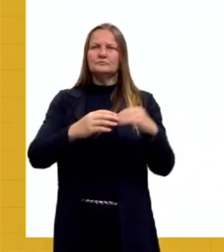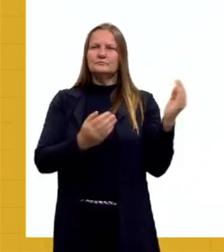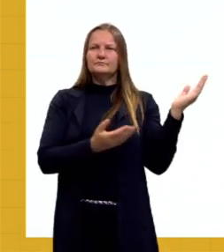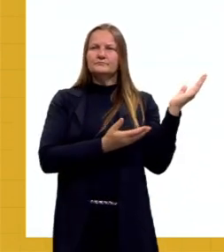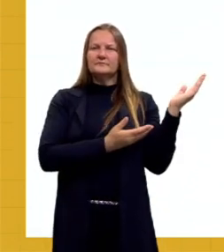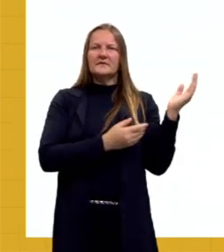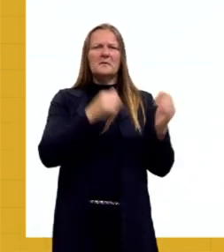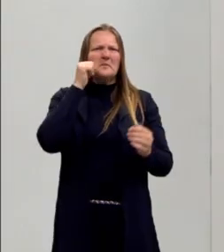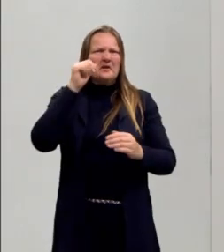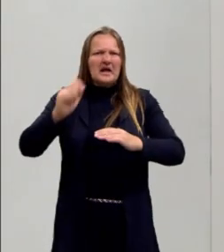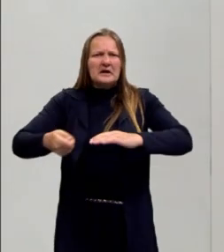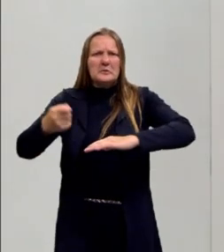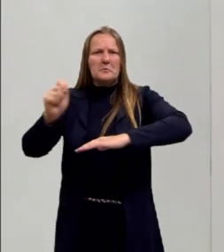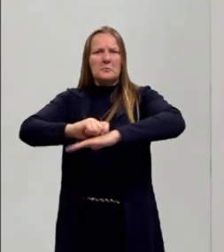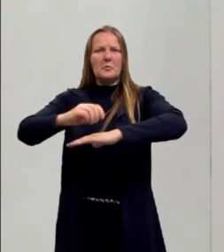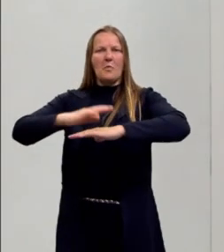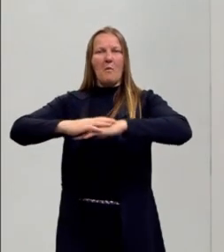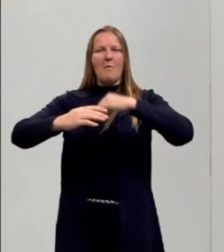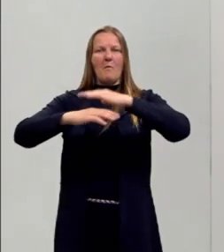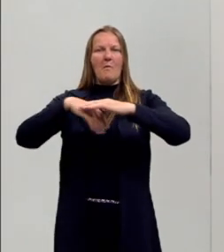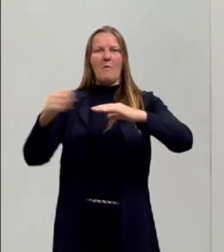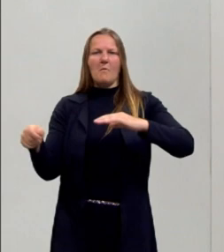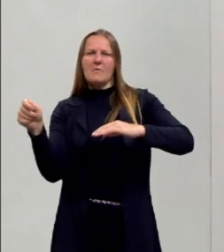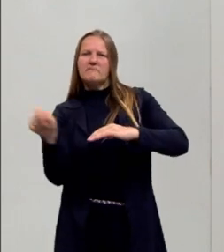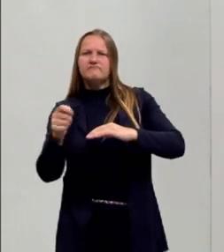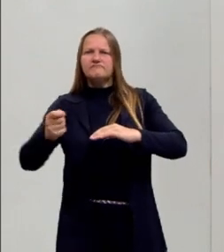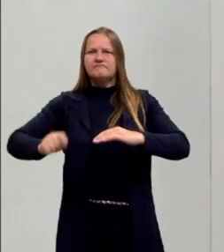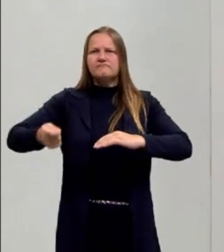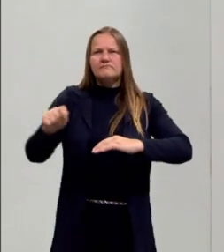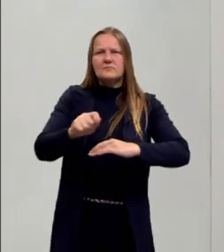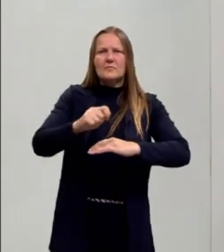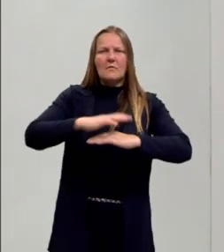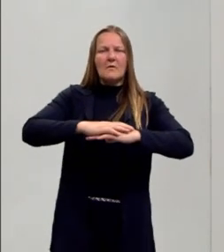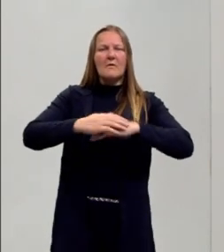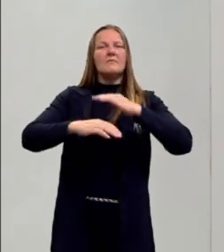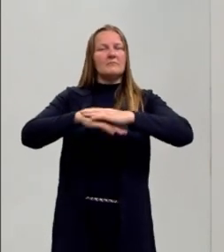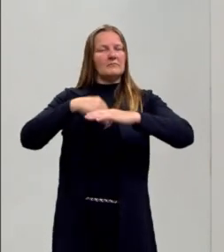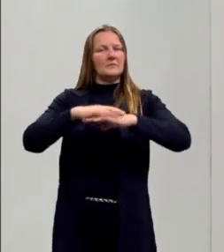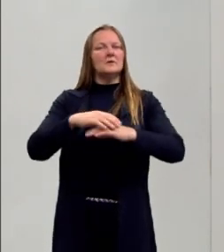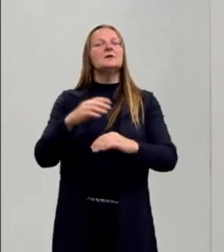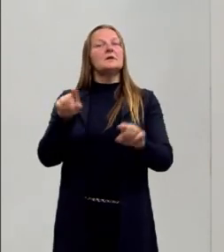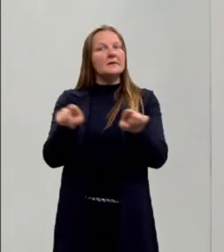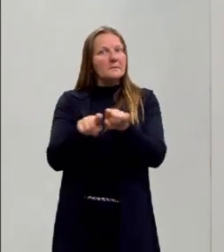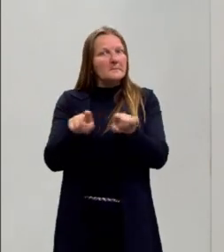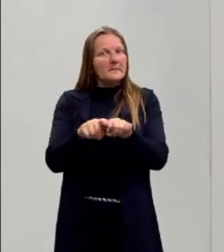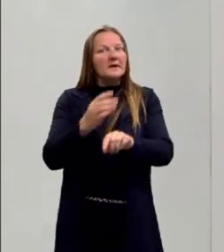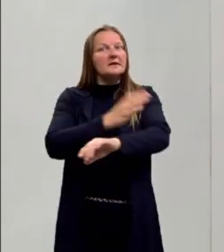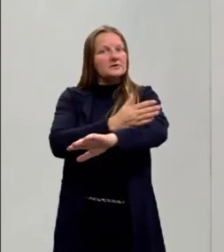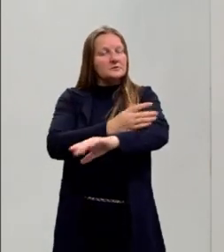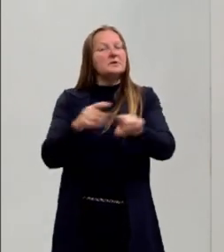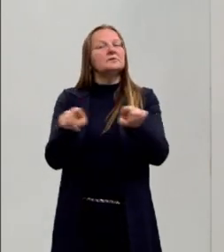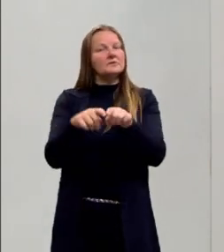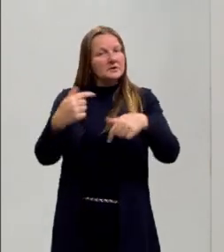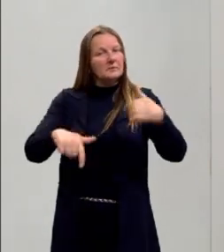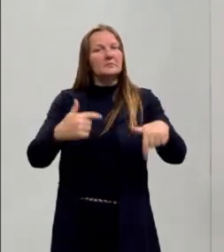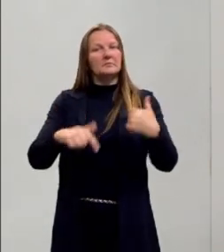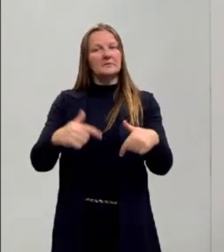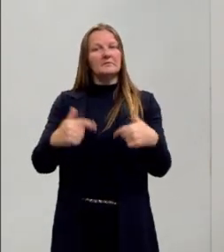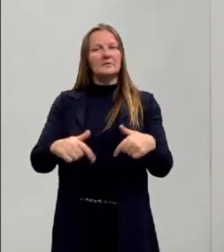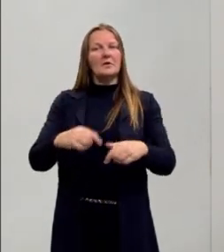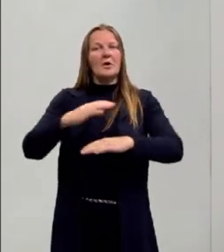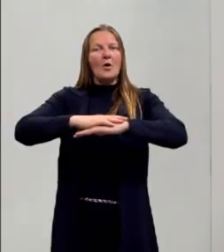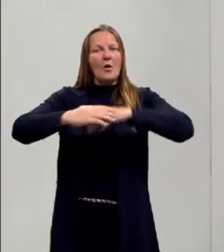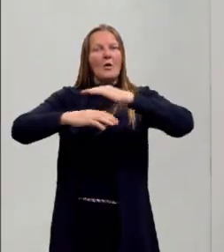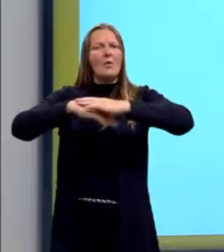que se diz, ah, é mulher trabalhando em obra. E tem muita mulher trabalhando em obra por aí. E na Idade Média, as mulheres trabalhavam em